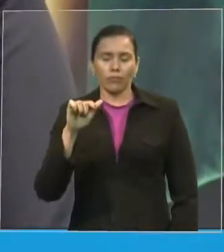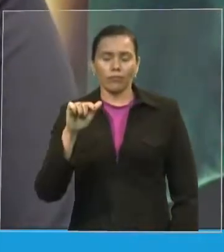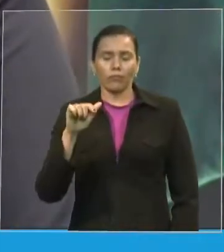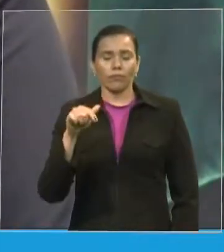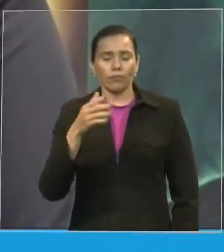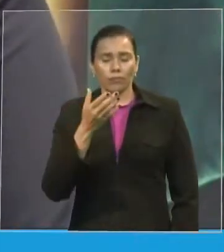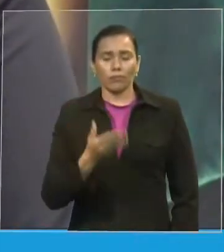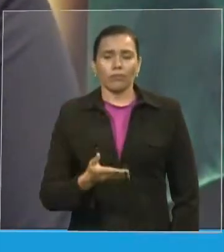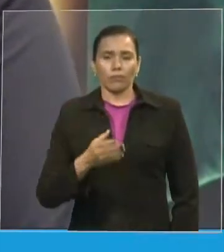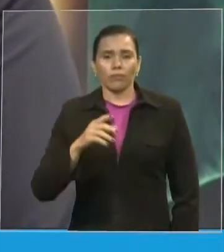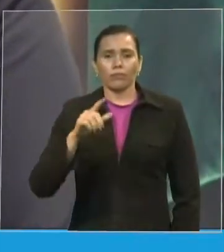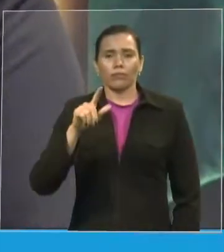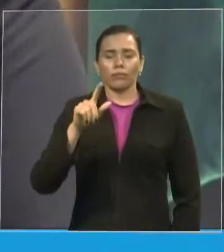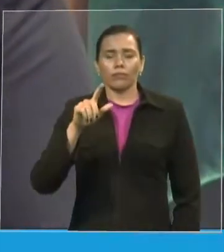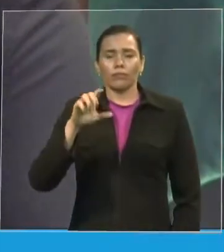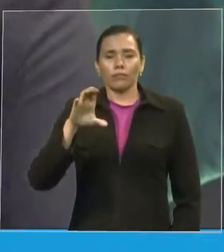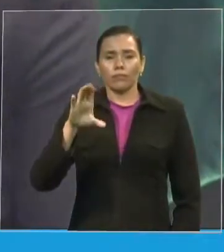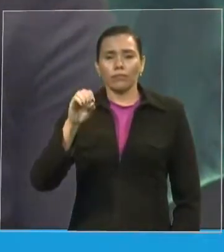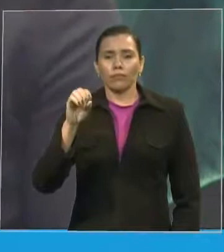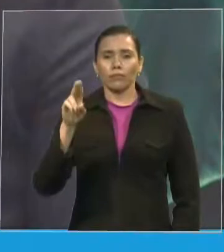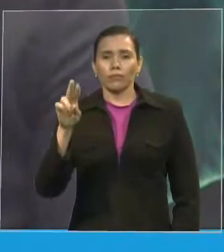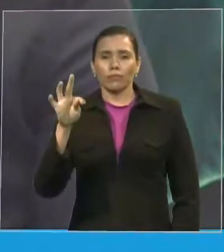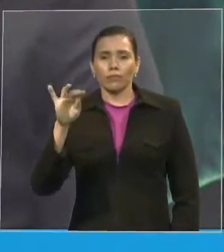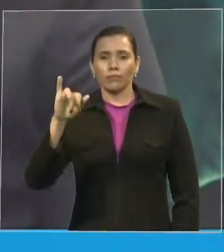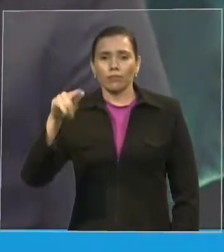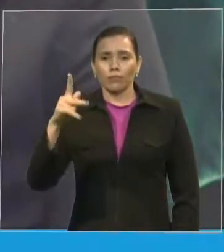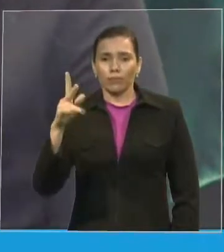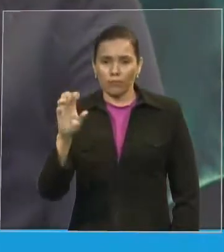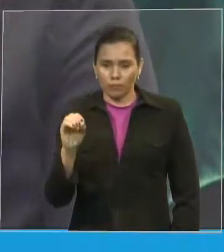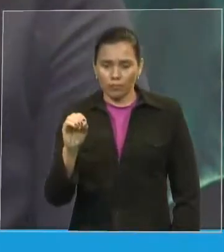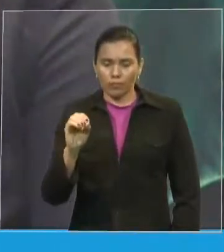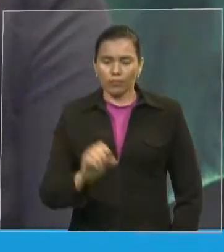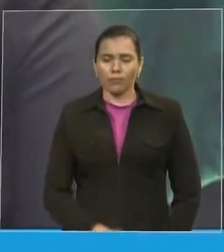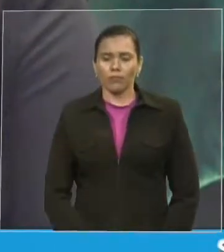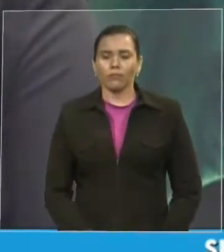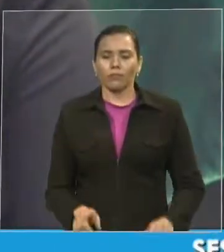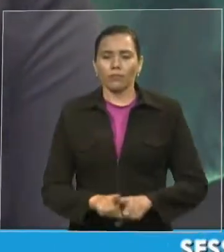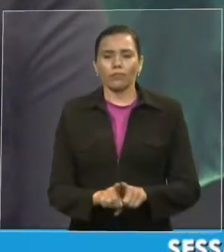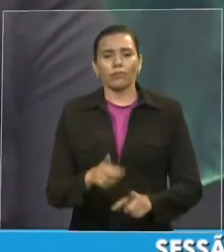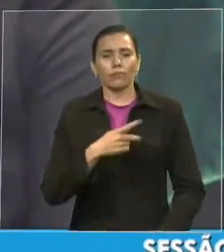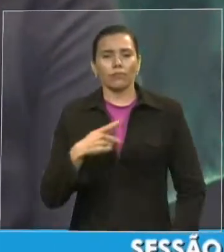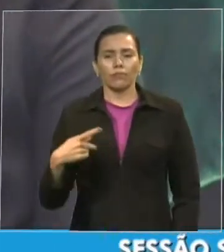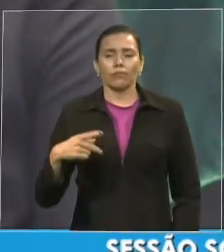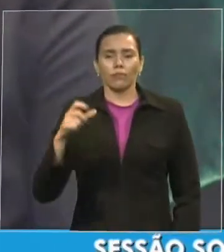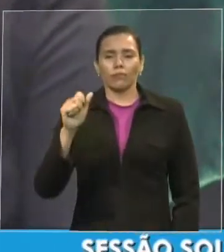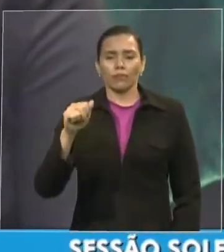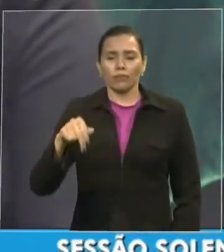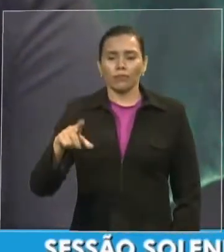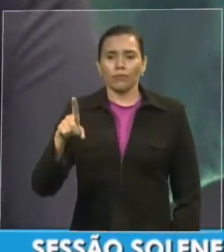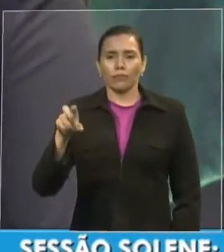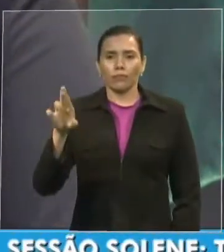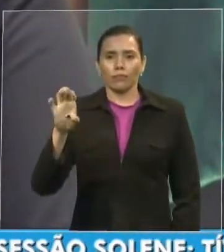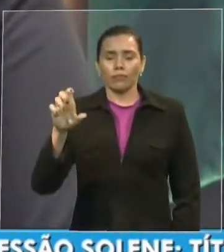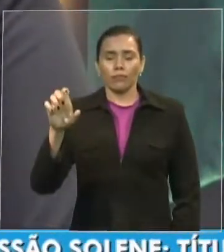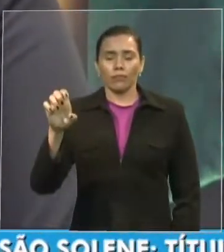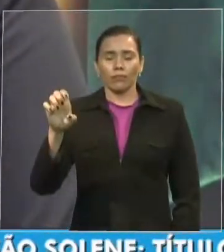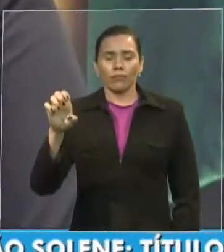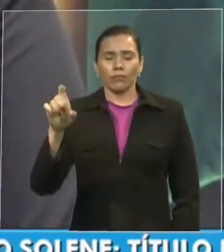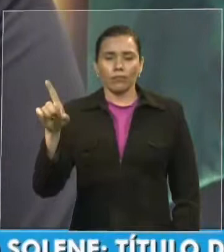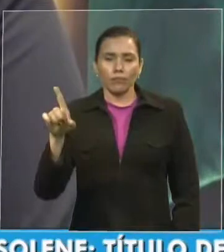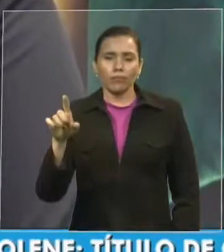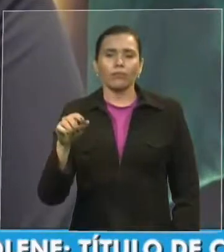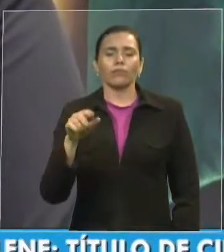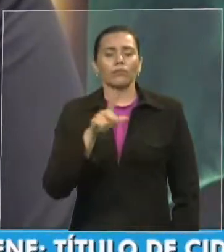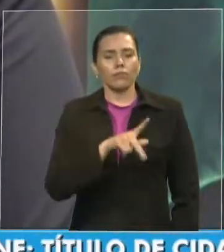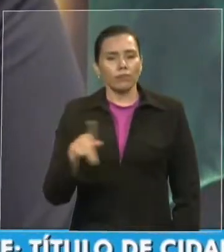também a sua presença, pastor André Sousa, presidente da Comadema. Muito obrigado